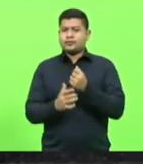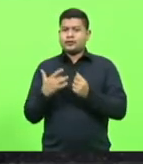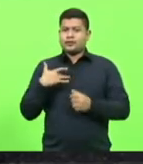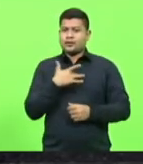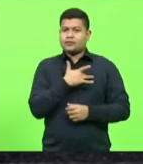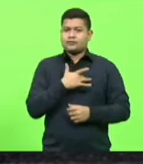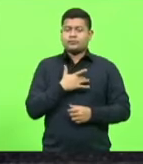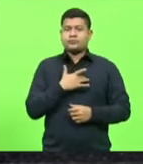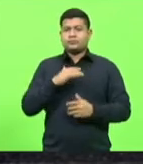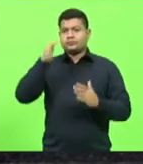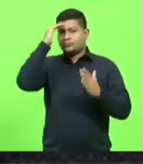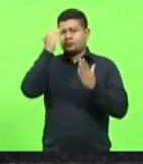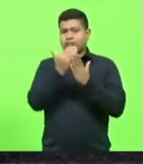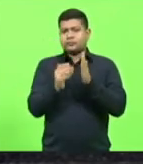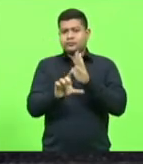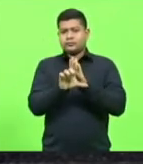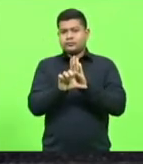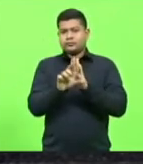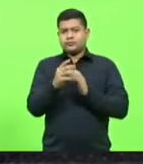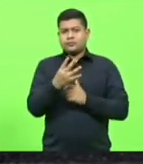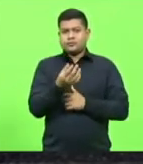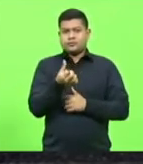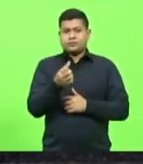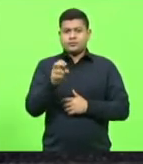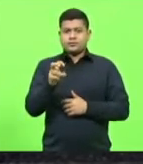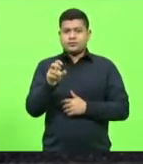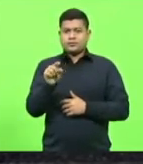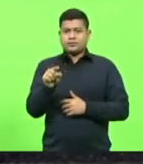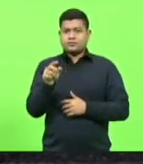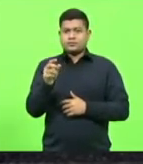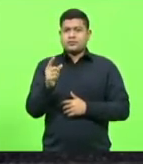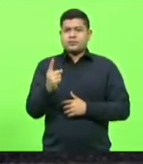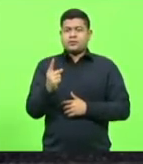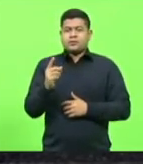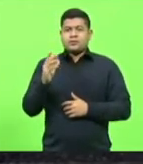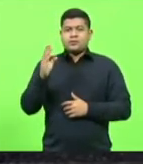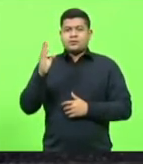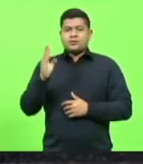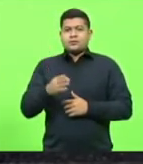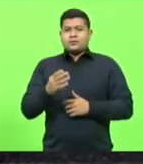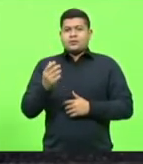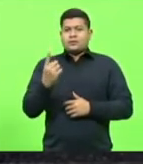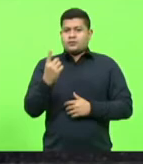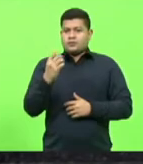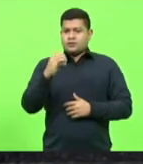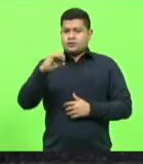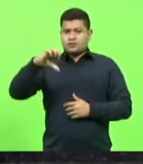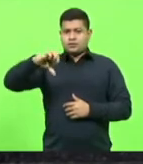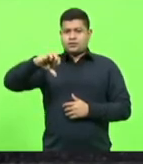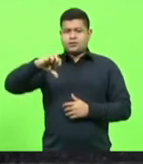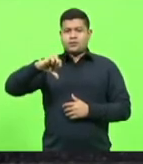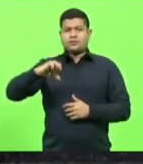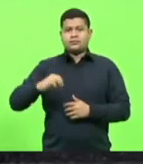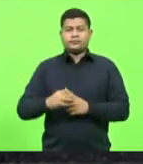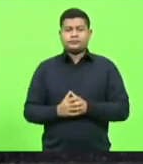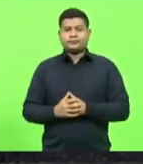da Lei Estadual número 4651 de 12 de janeiro de 2009. No que